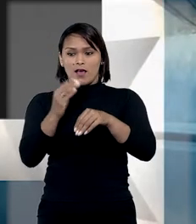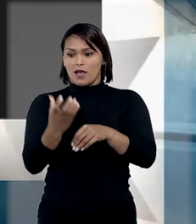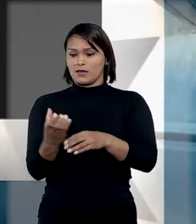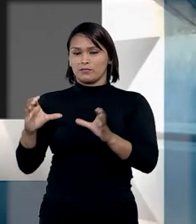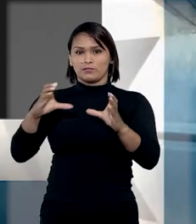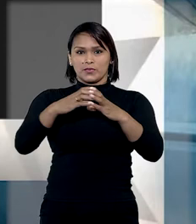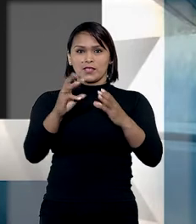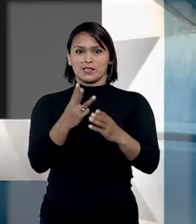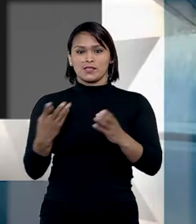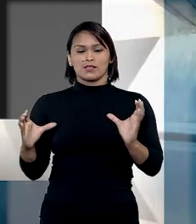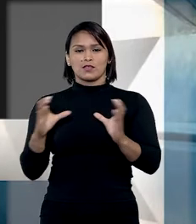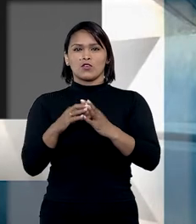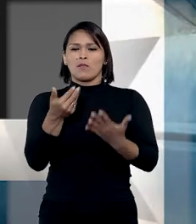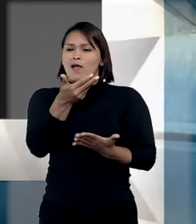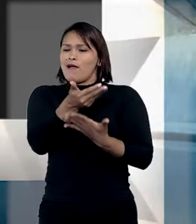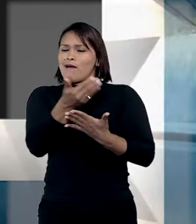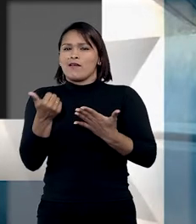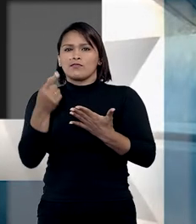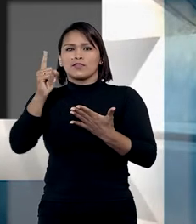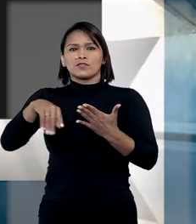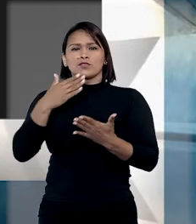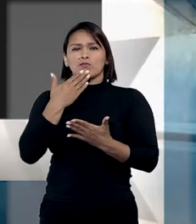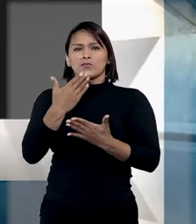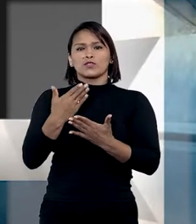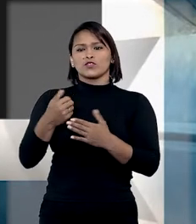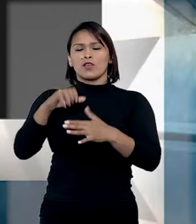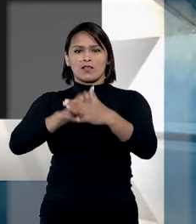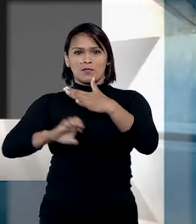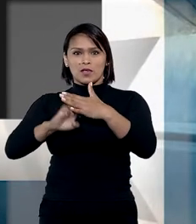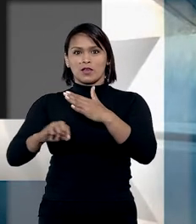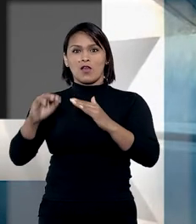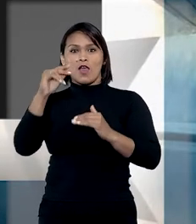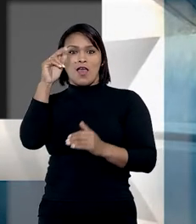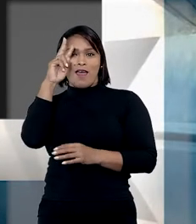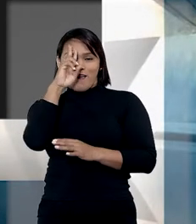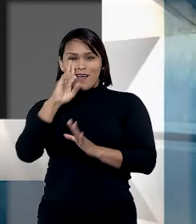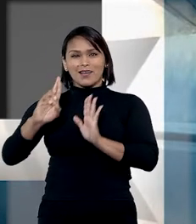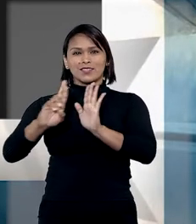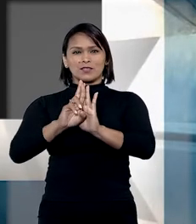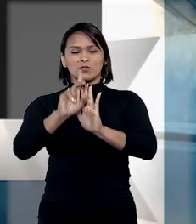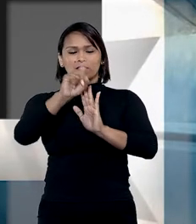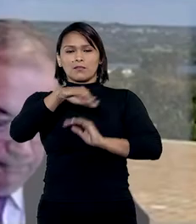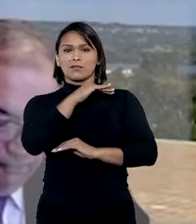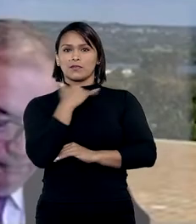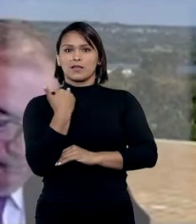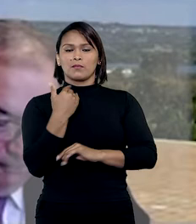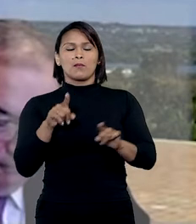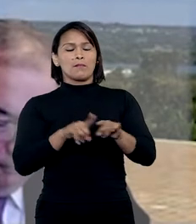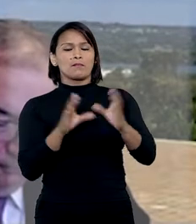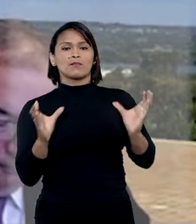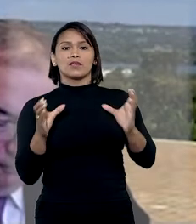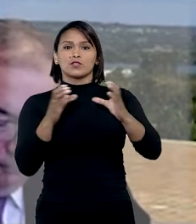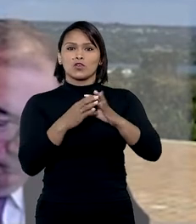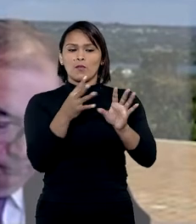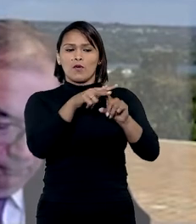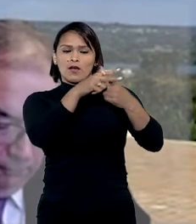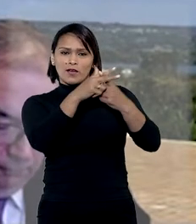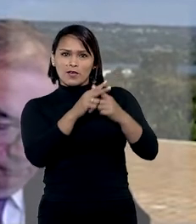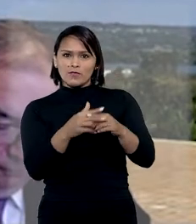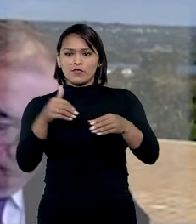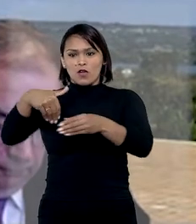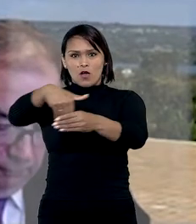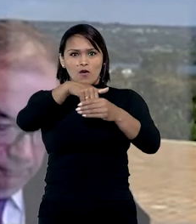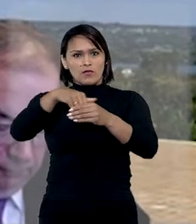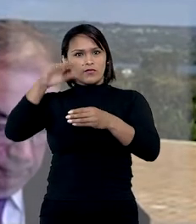a terceira turma rejeitou o pedido da operadora para o reconhecimento da irresponsabilidade pelo óbito. Mas o colegiado reformou o